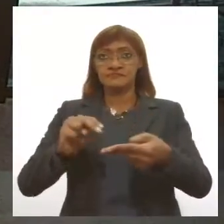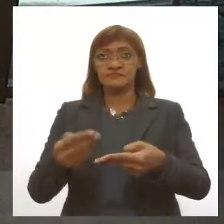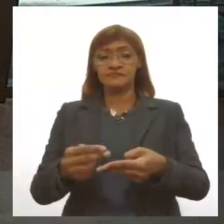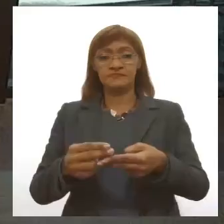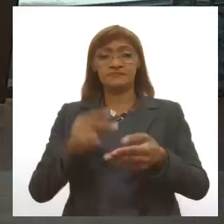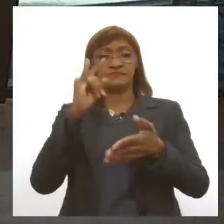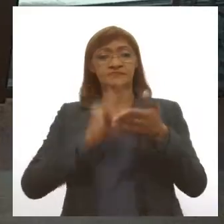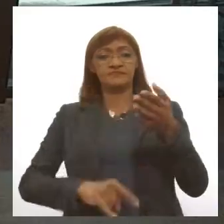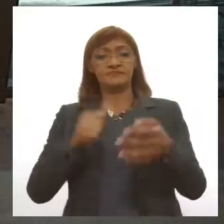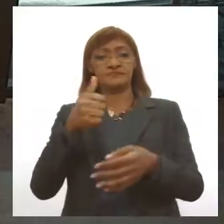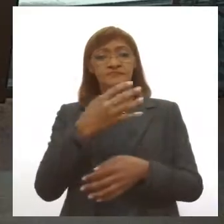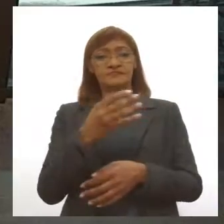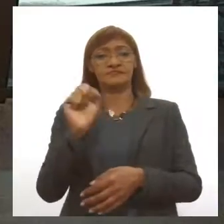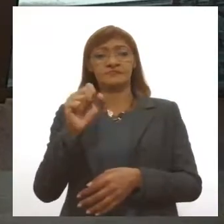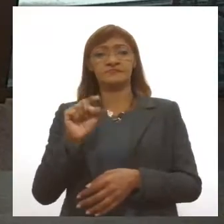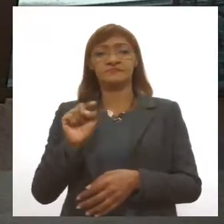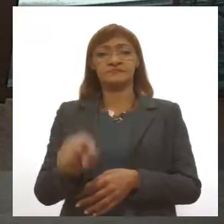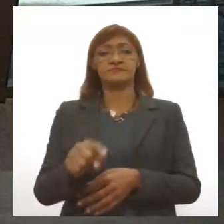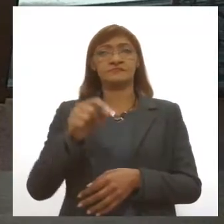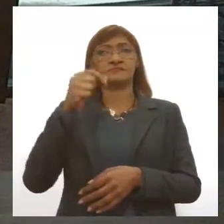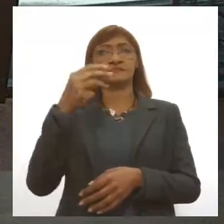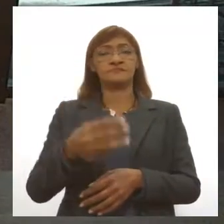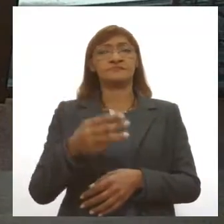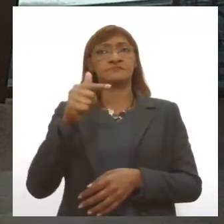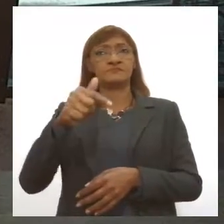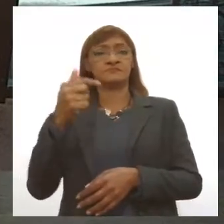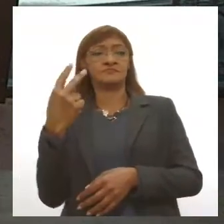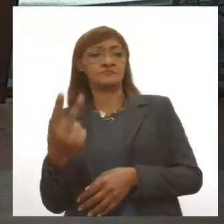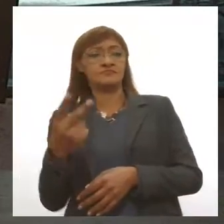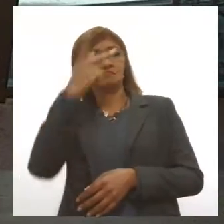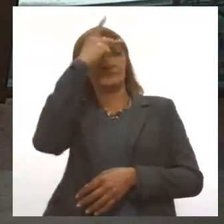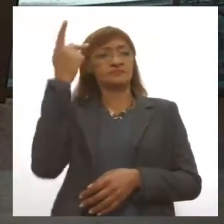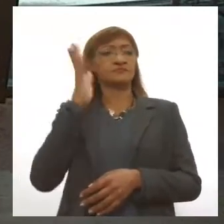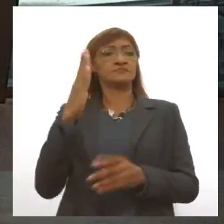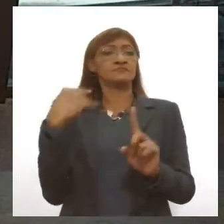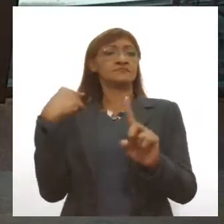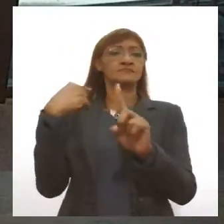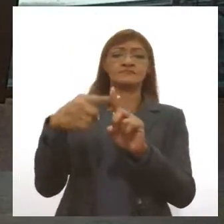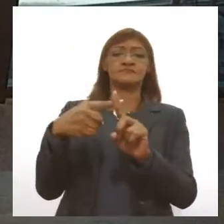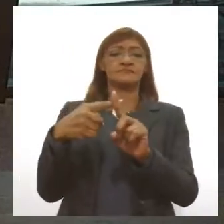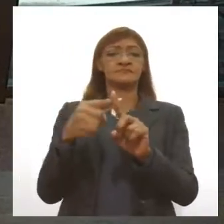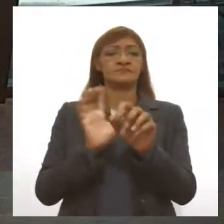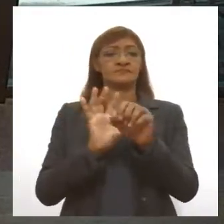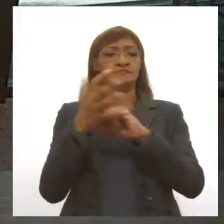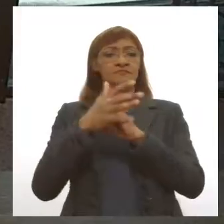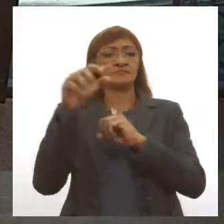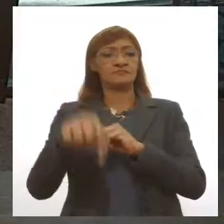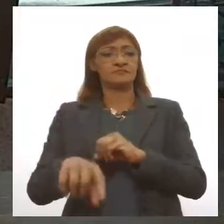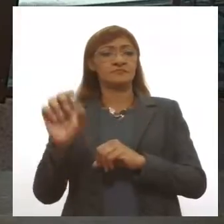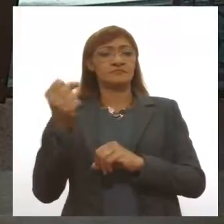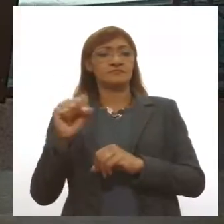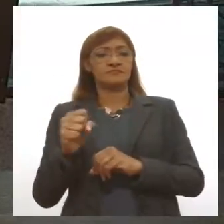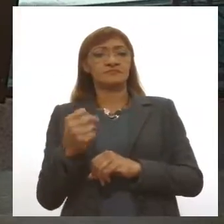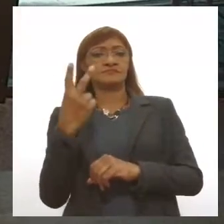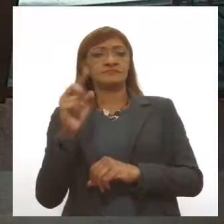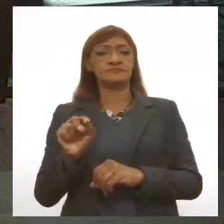148 mil 372 pessoas já testaram positivo para a Covid-19 em Sergipe e 2